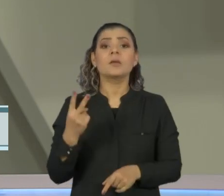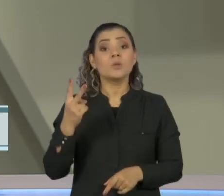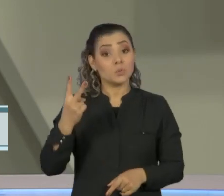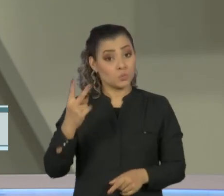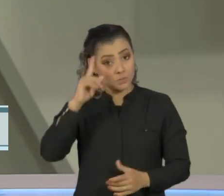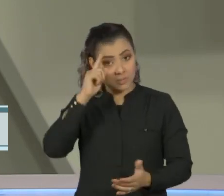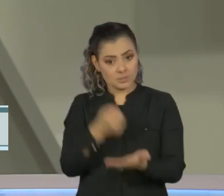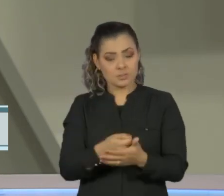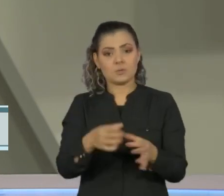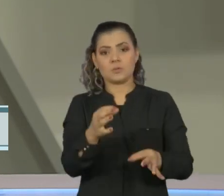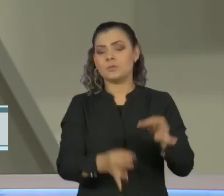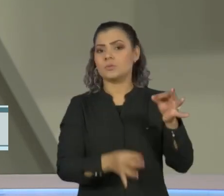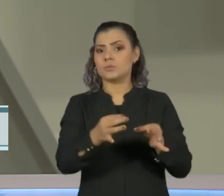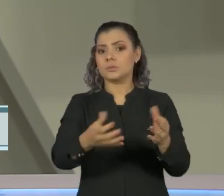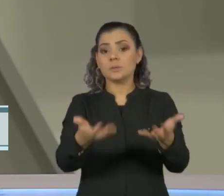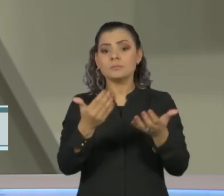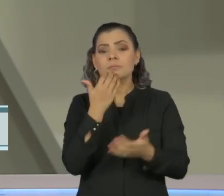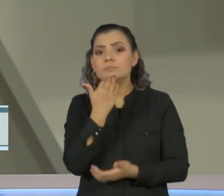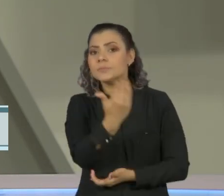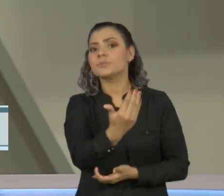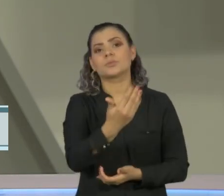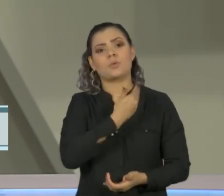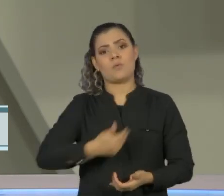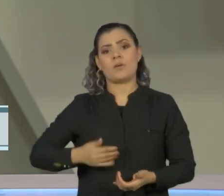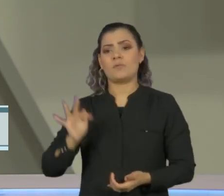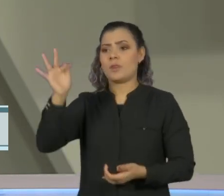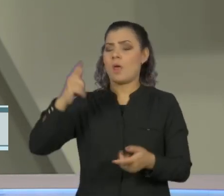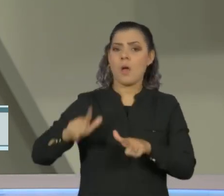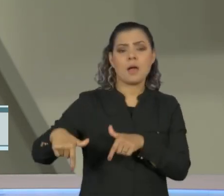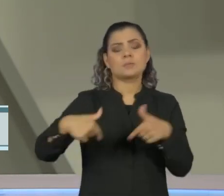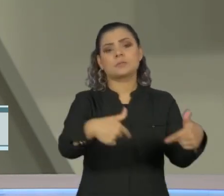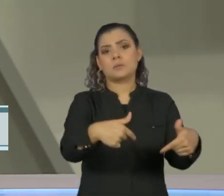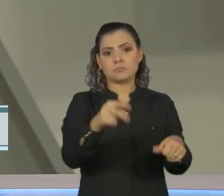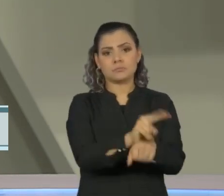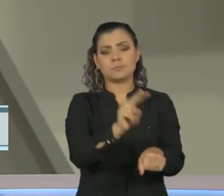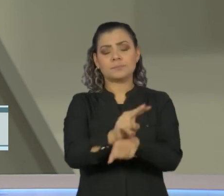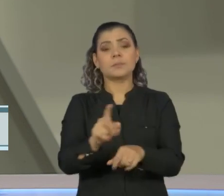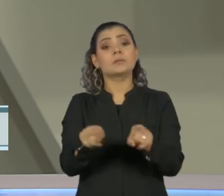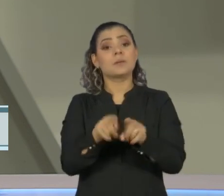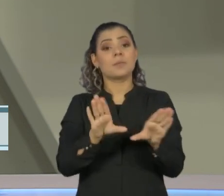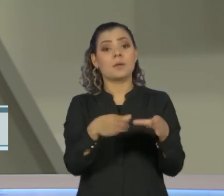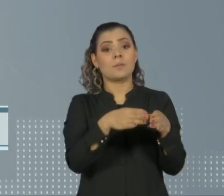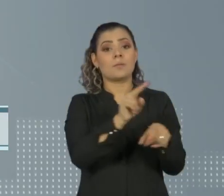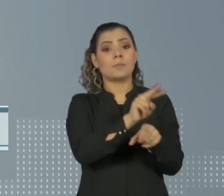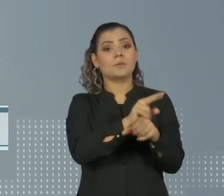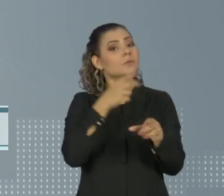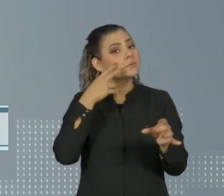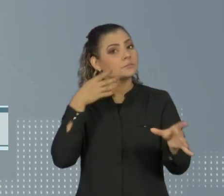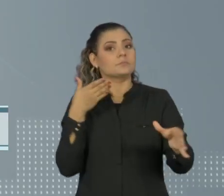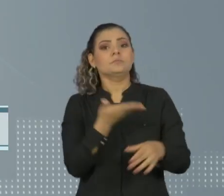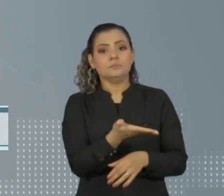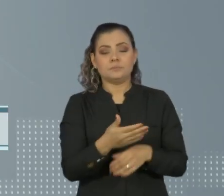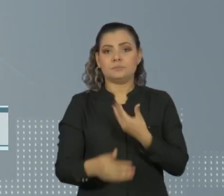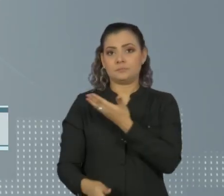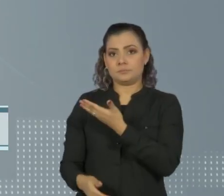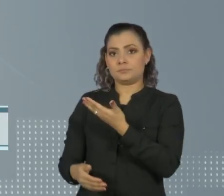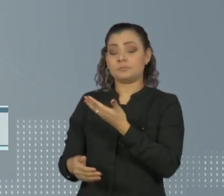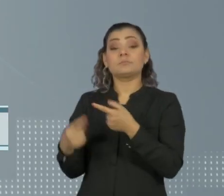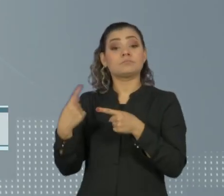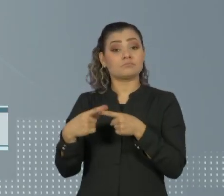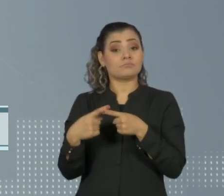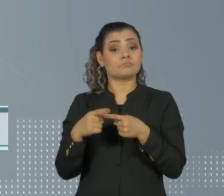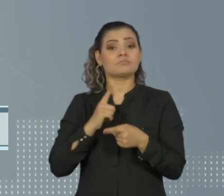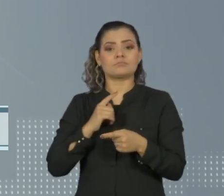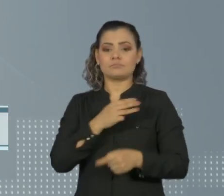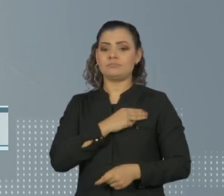decisões da justiça pedem providência do governo federal em defesa do meio ambiente e dos povos indígenas. Uma delas é a suspensão, a